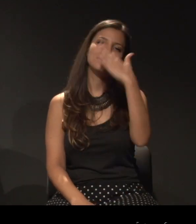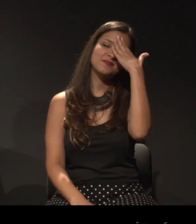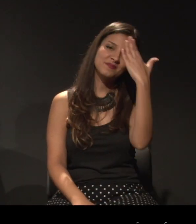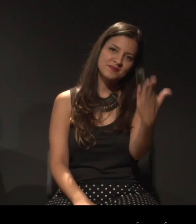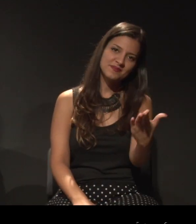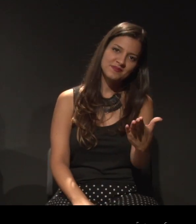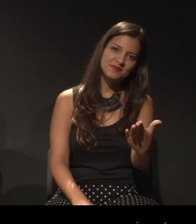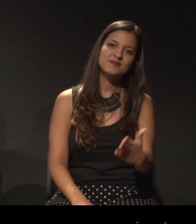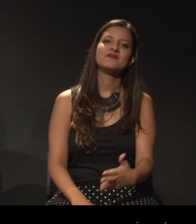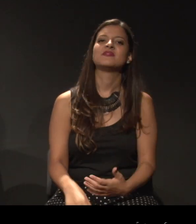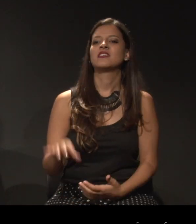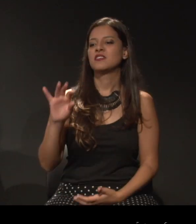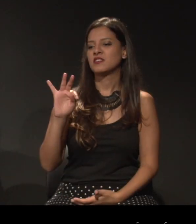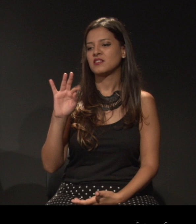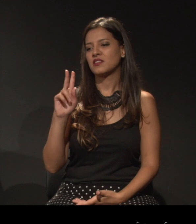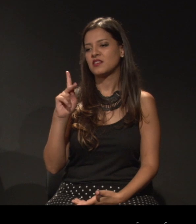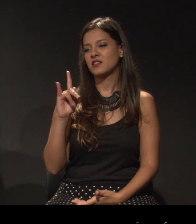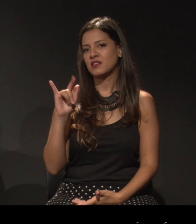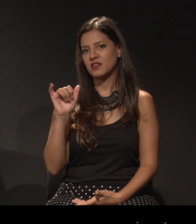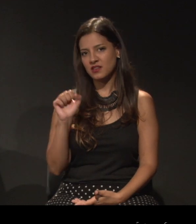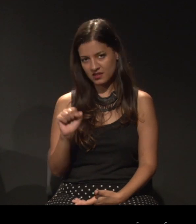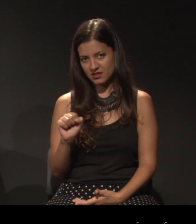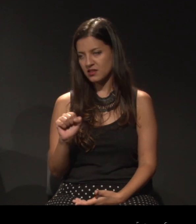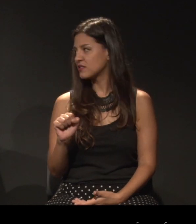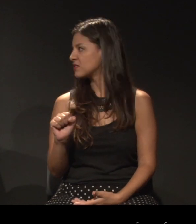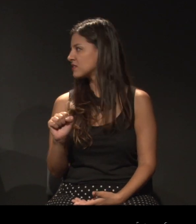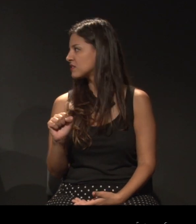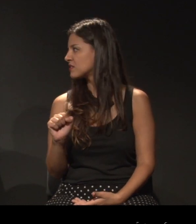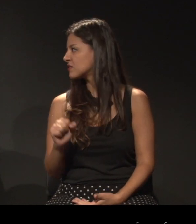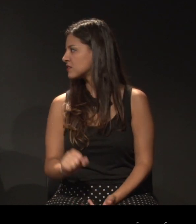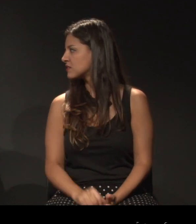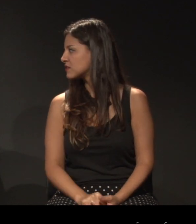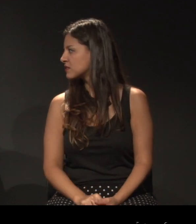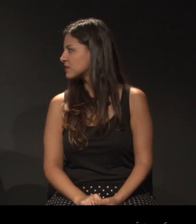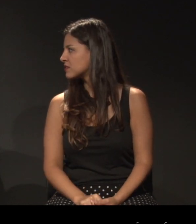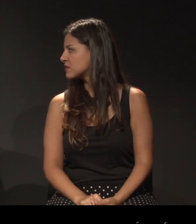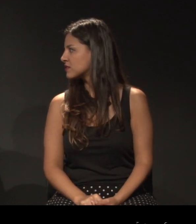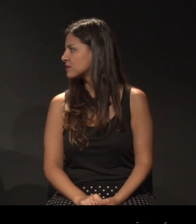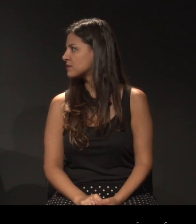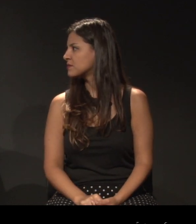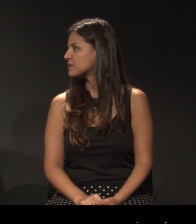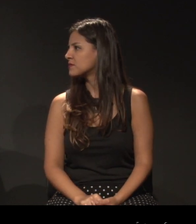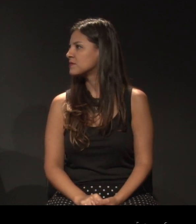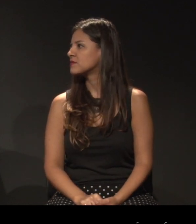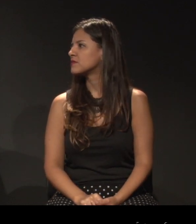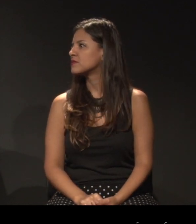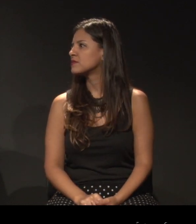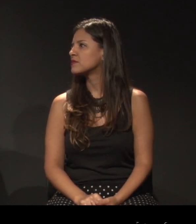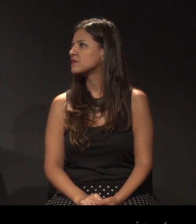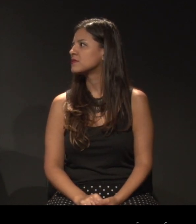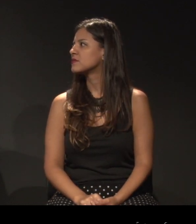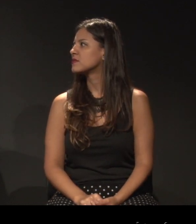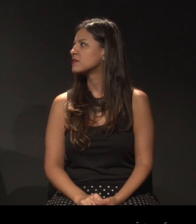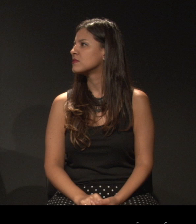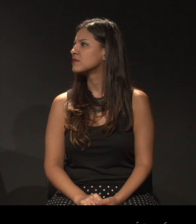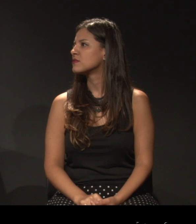Obrigada, Thaís. Obrigada a vocês. A gente que agradece. A gente está como de tempo agora para o fim.